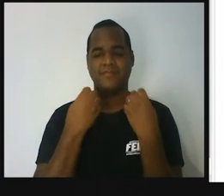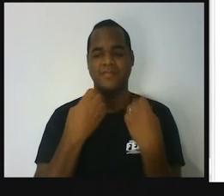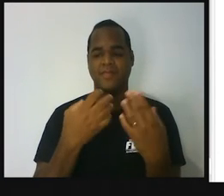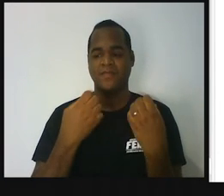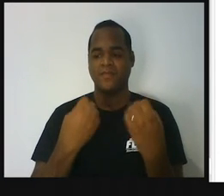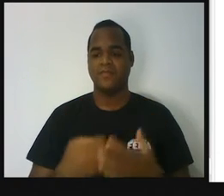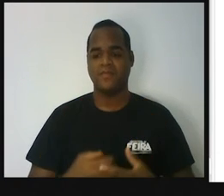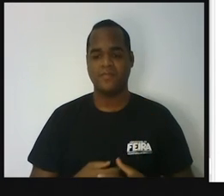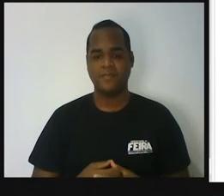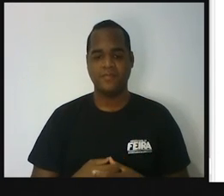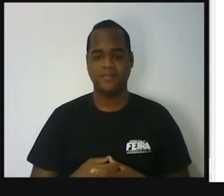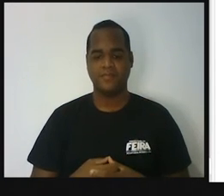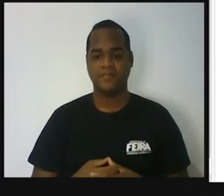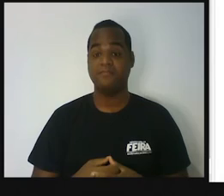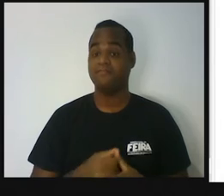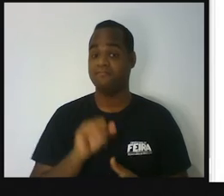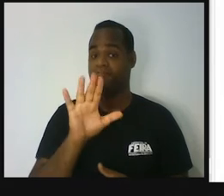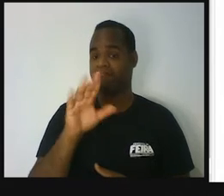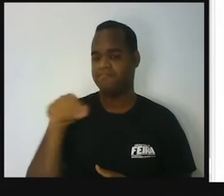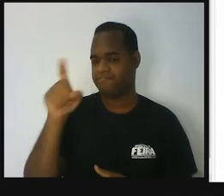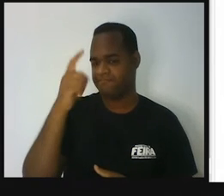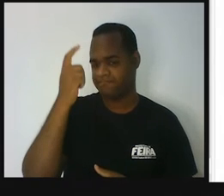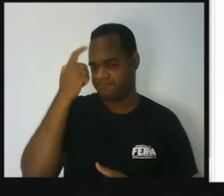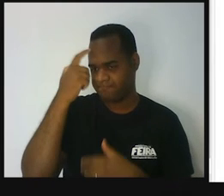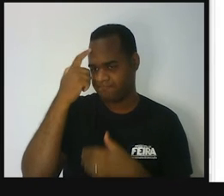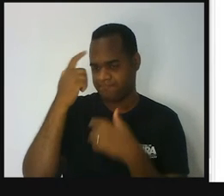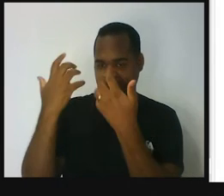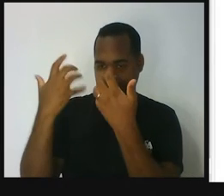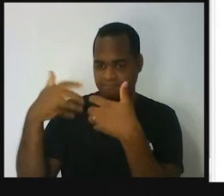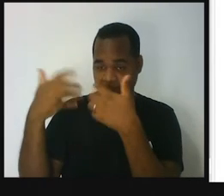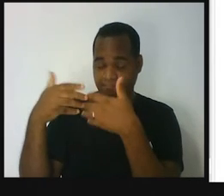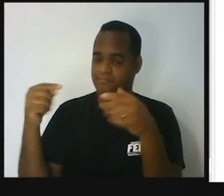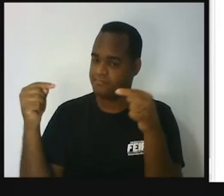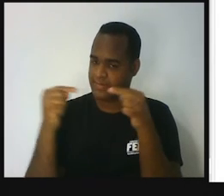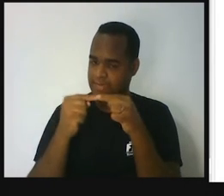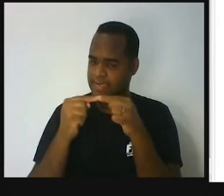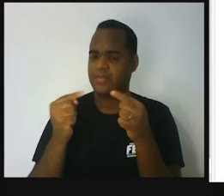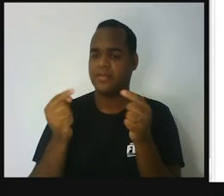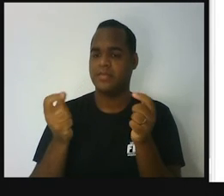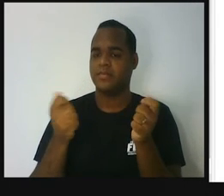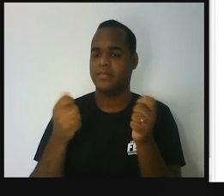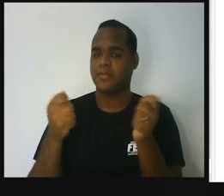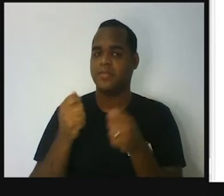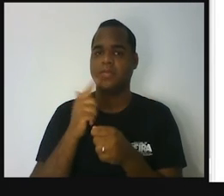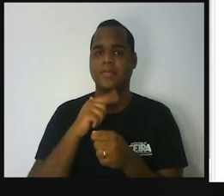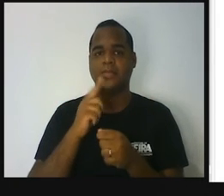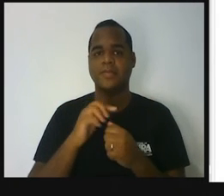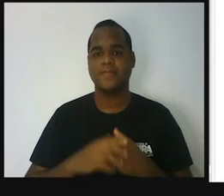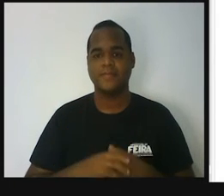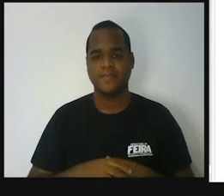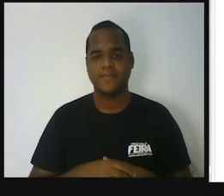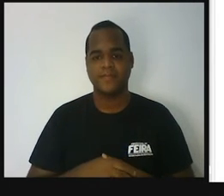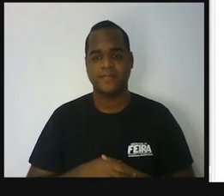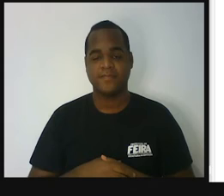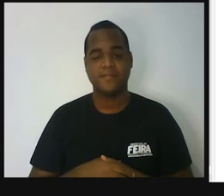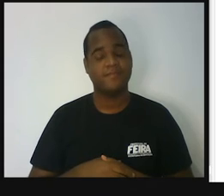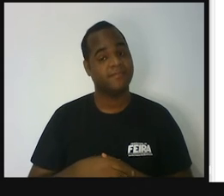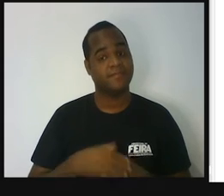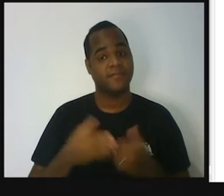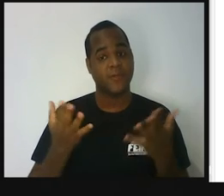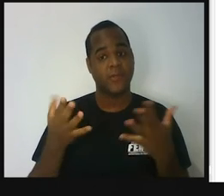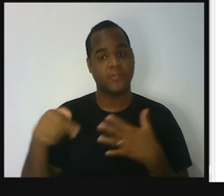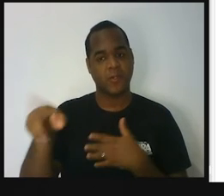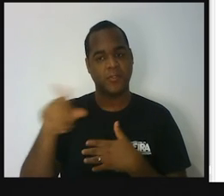Mas, depois que a gente pensou nessa situação, tá? Vamos agora